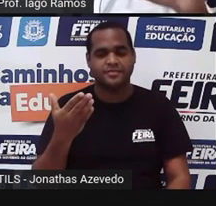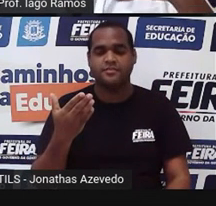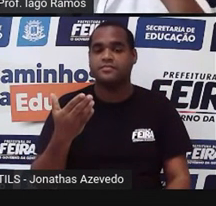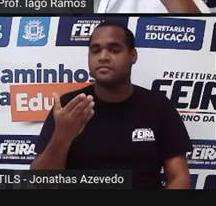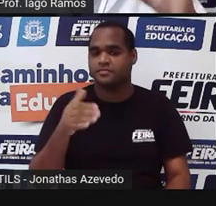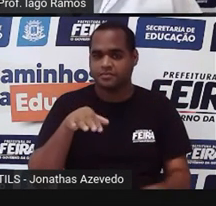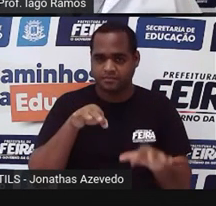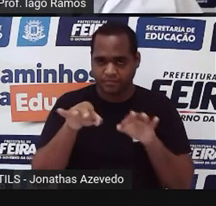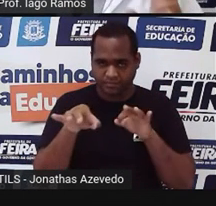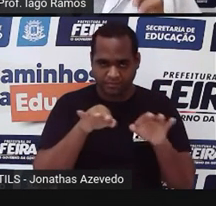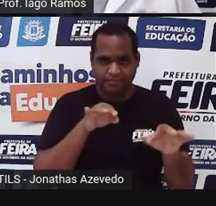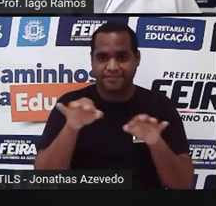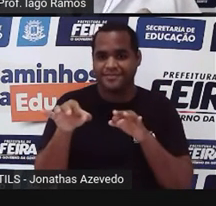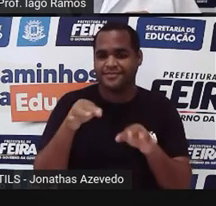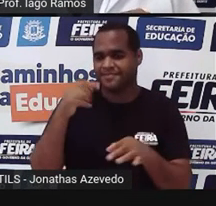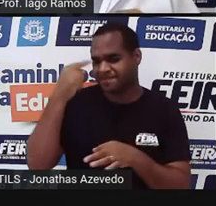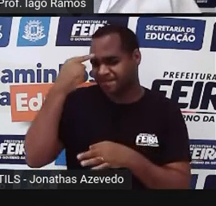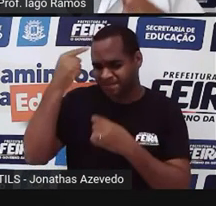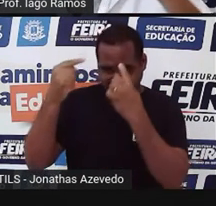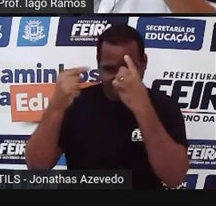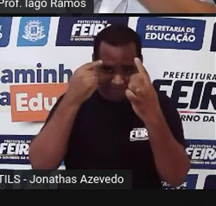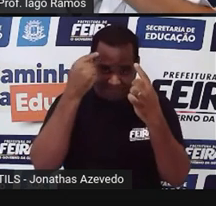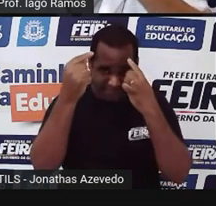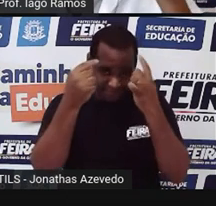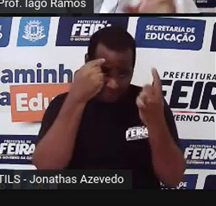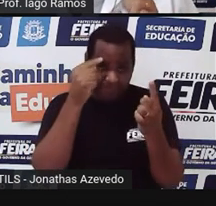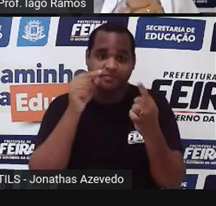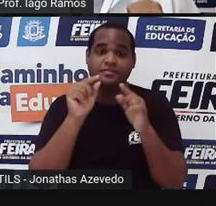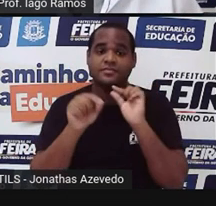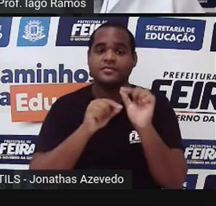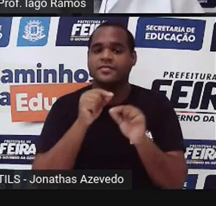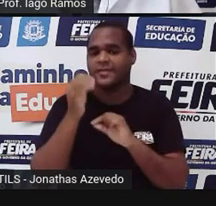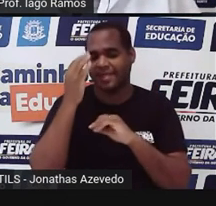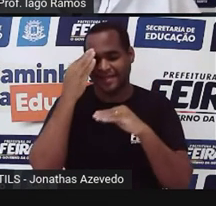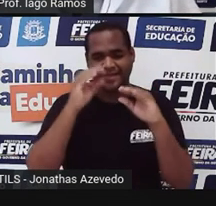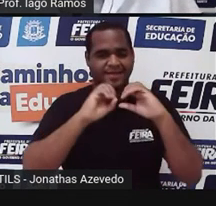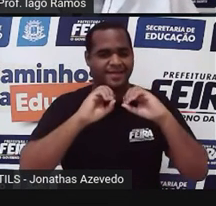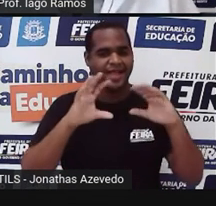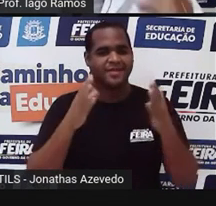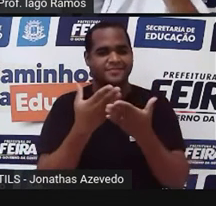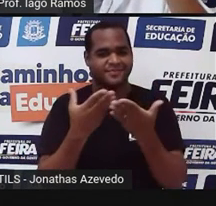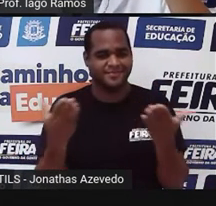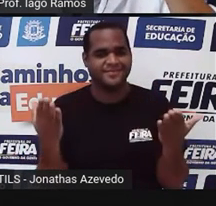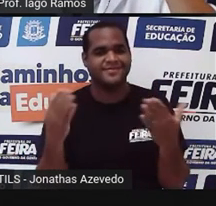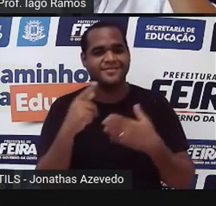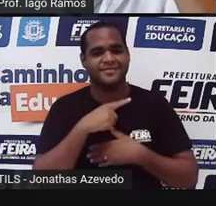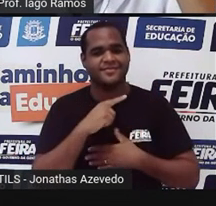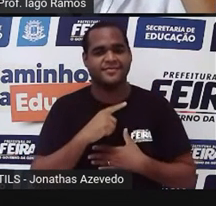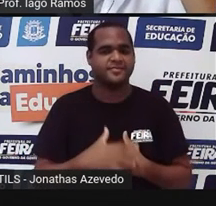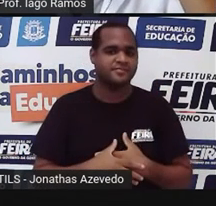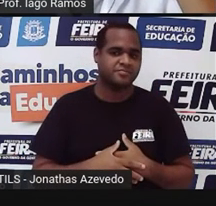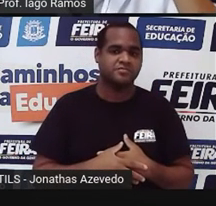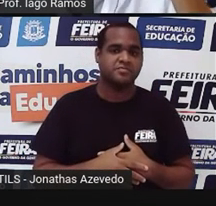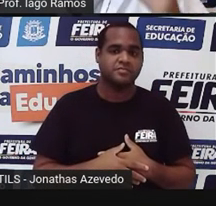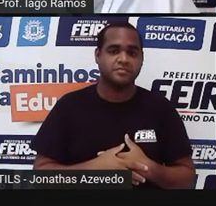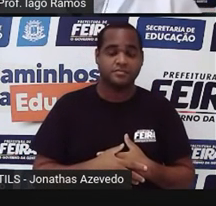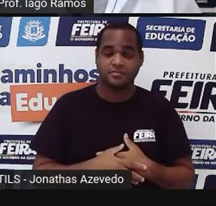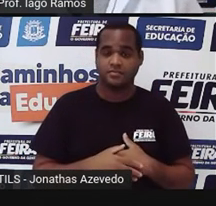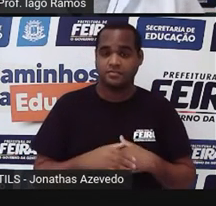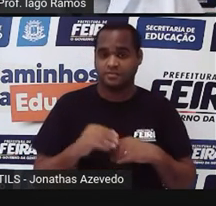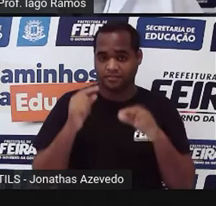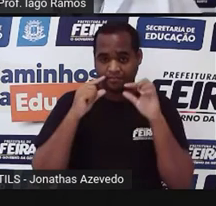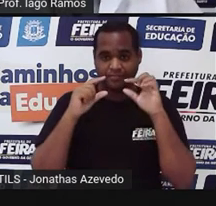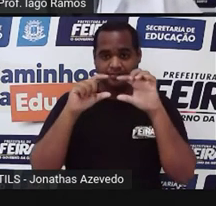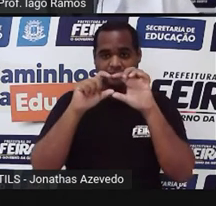Vamos organizar as ideias do que a gente viu aqui. Certo? Vamos deixar isso aqui bem organizadinho. E olha só o esquema que eu fiz aqui para você.